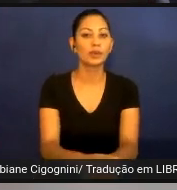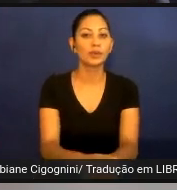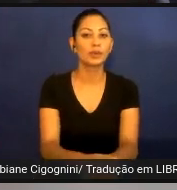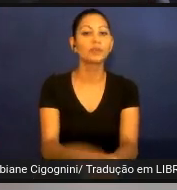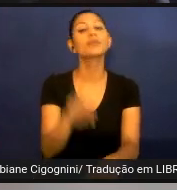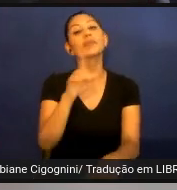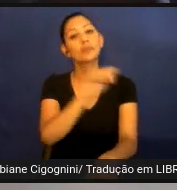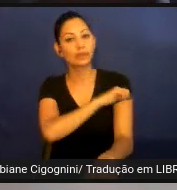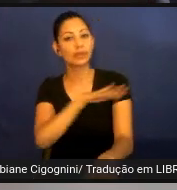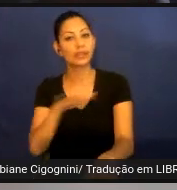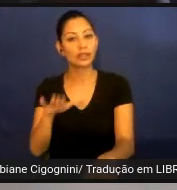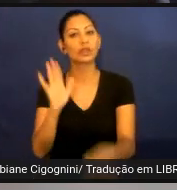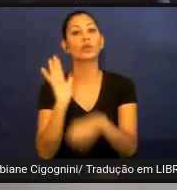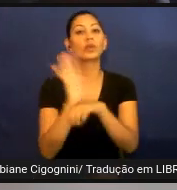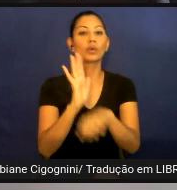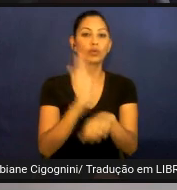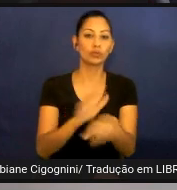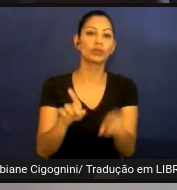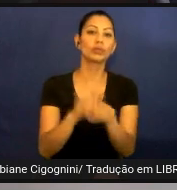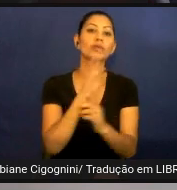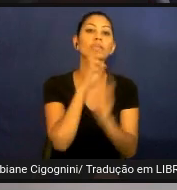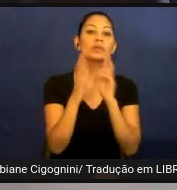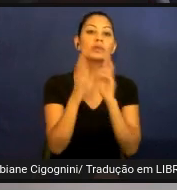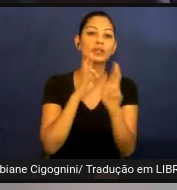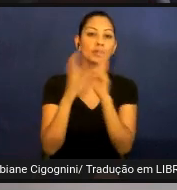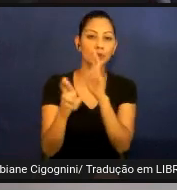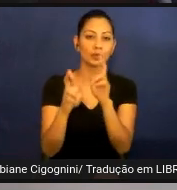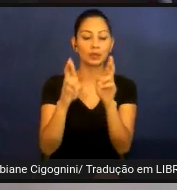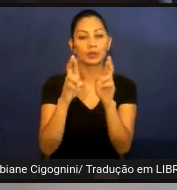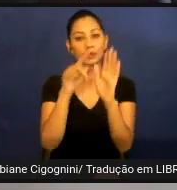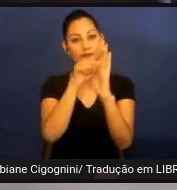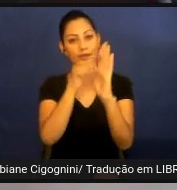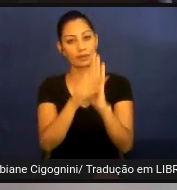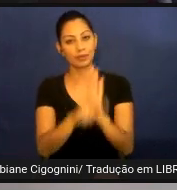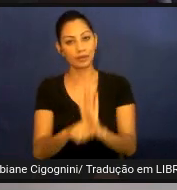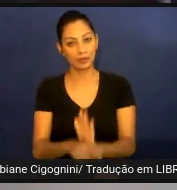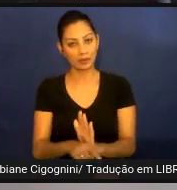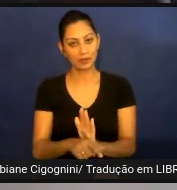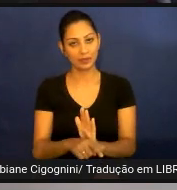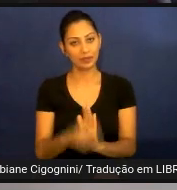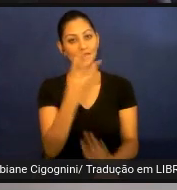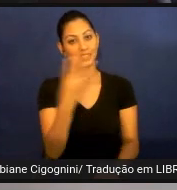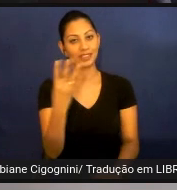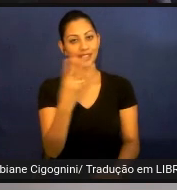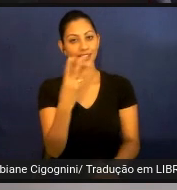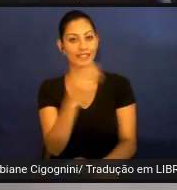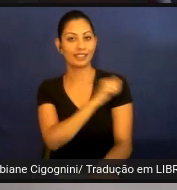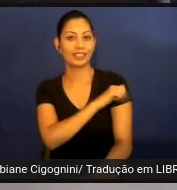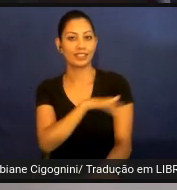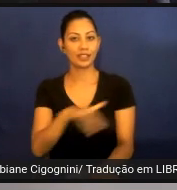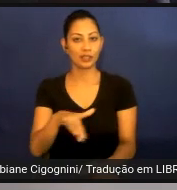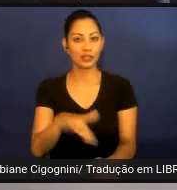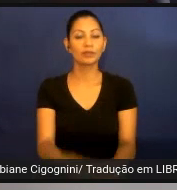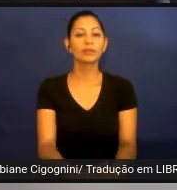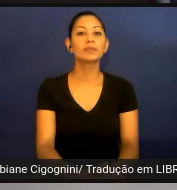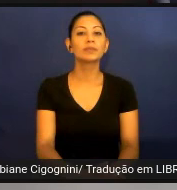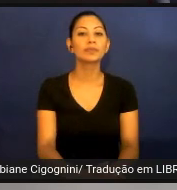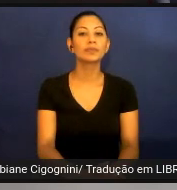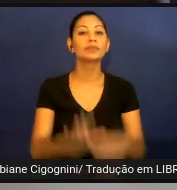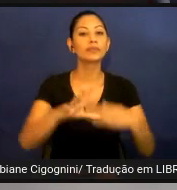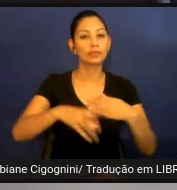alunos que colaboraram respondendo o formulário aos 33 por fim as